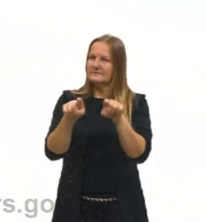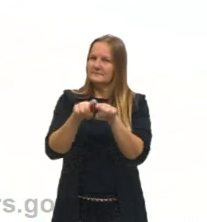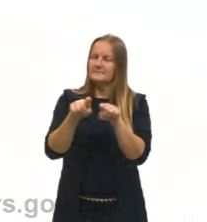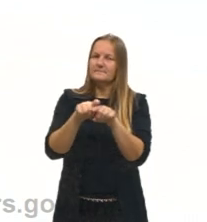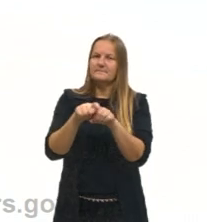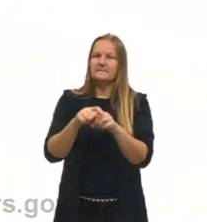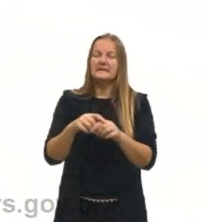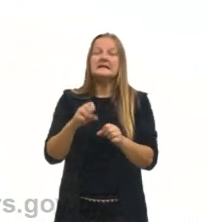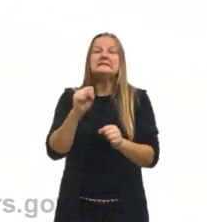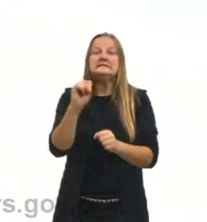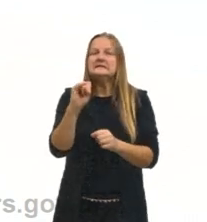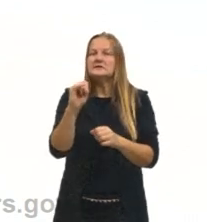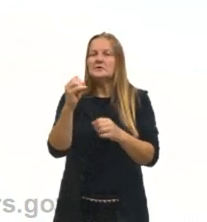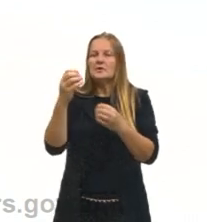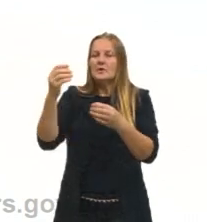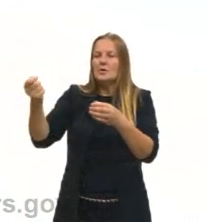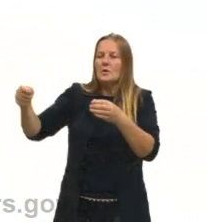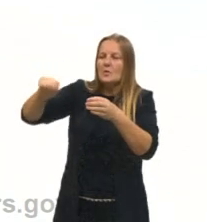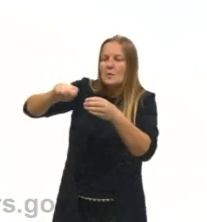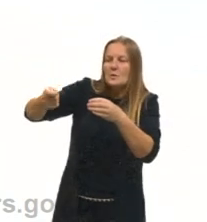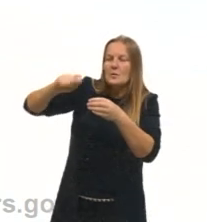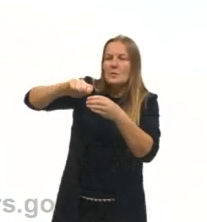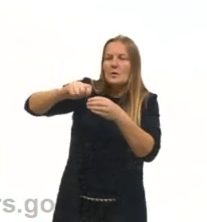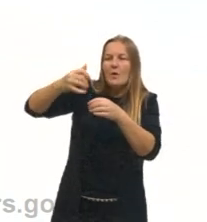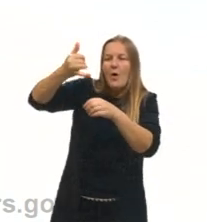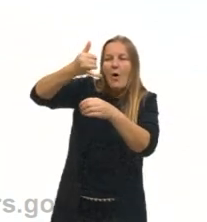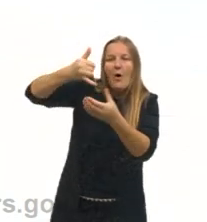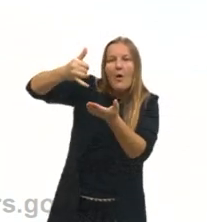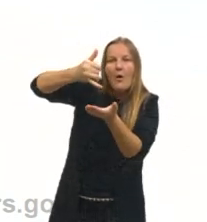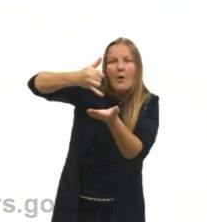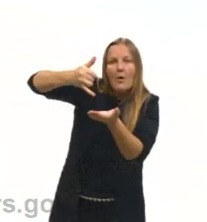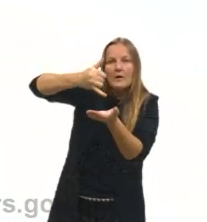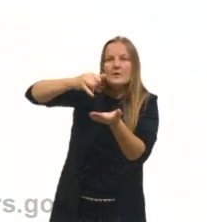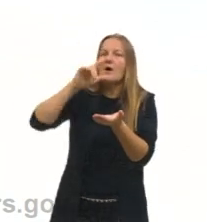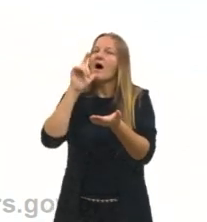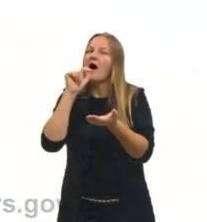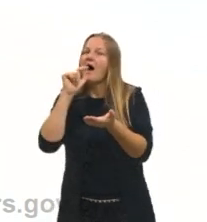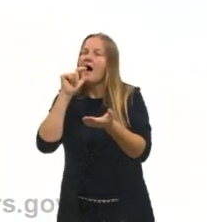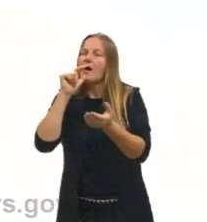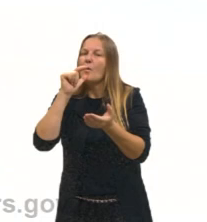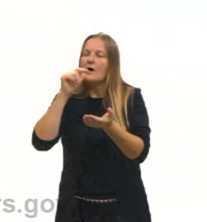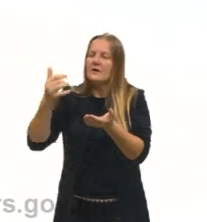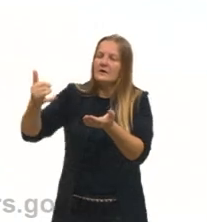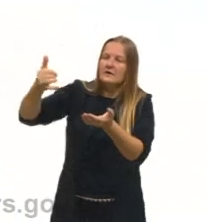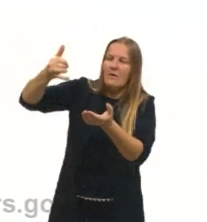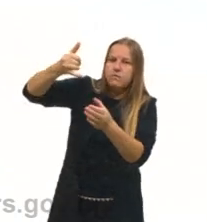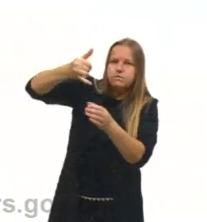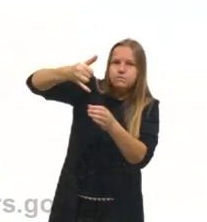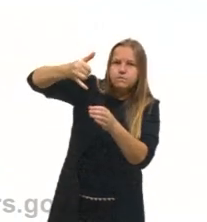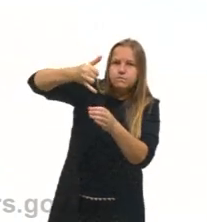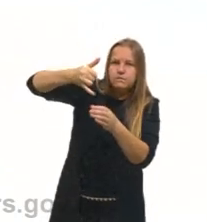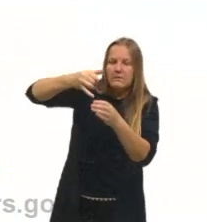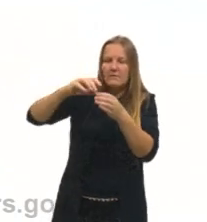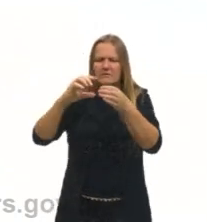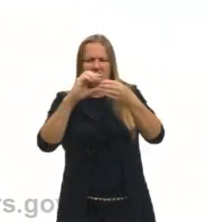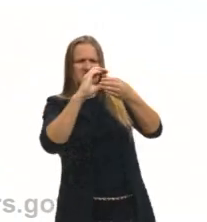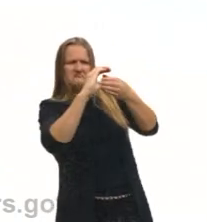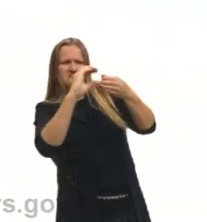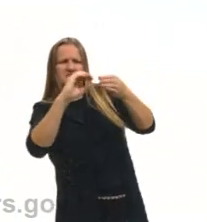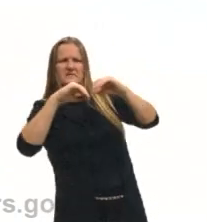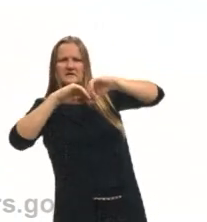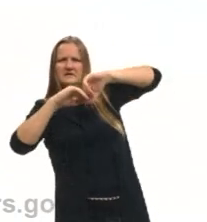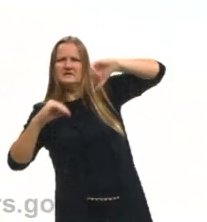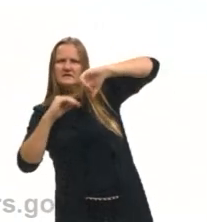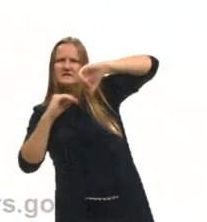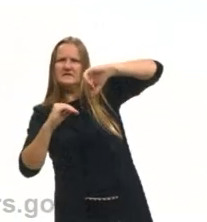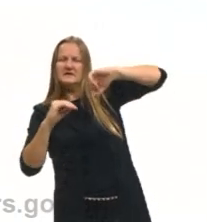Quando não dissolve, no caso do óleo e da água, que eles não são miscíveis, eles não se misturam, então eu tenho uma